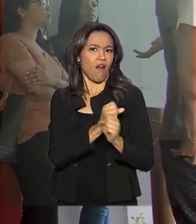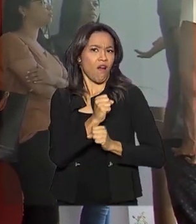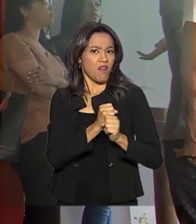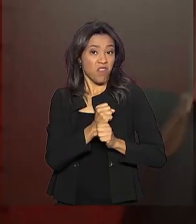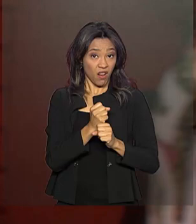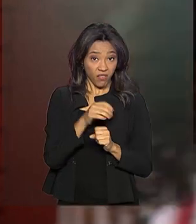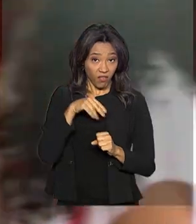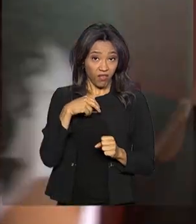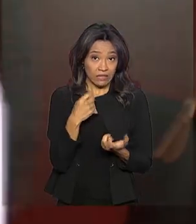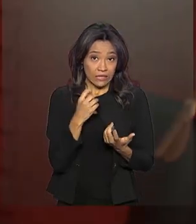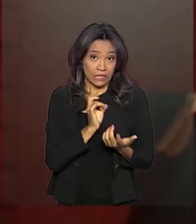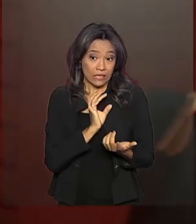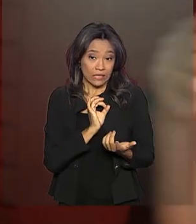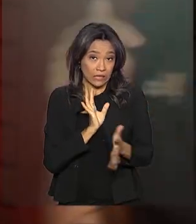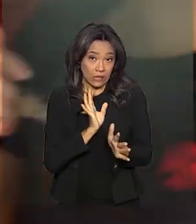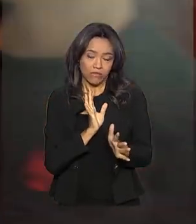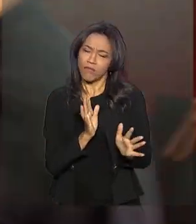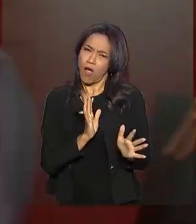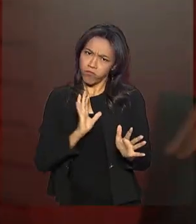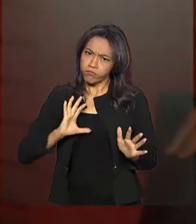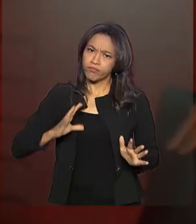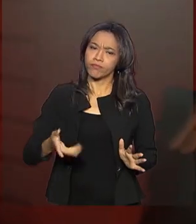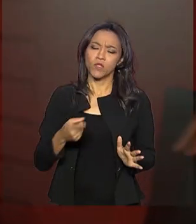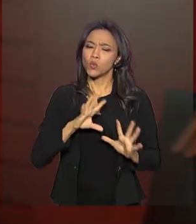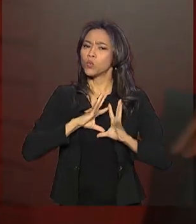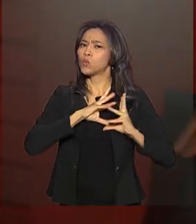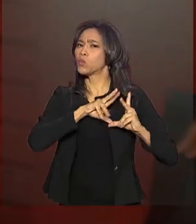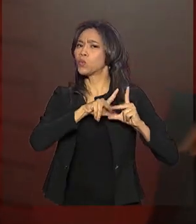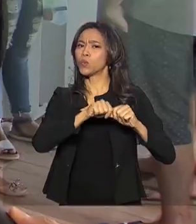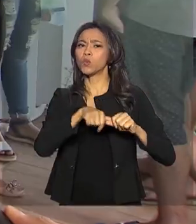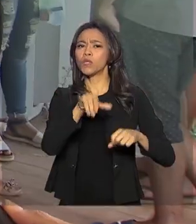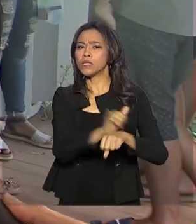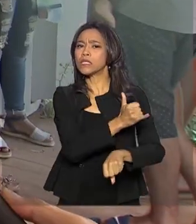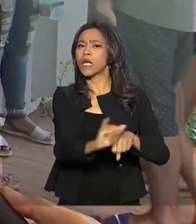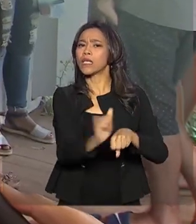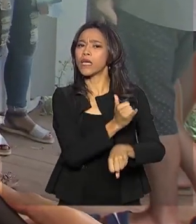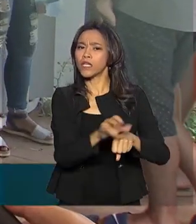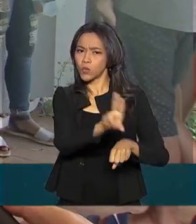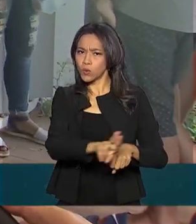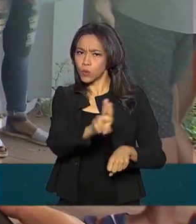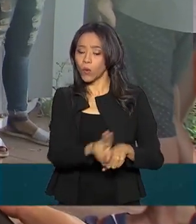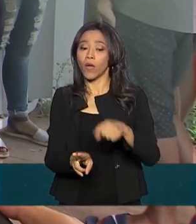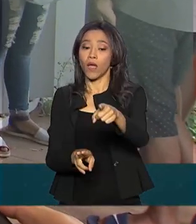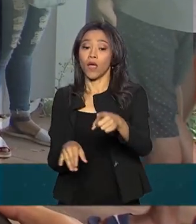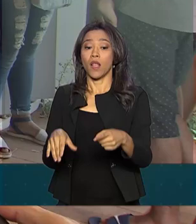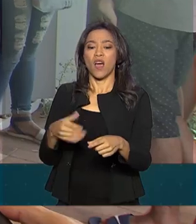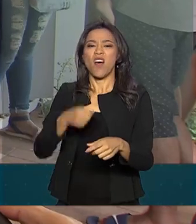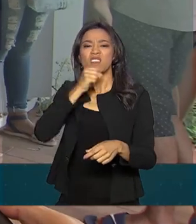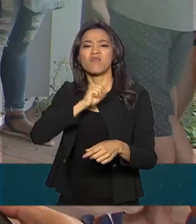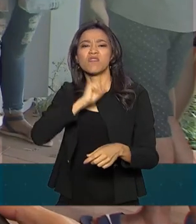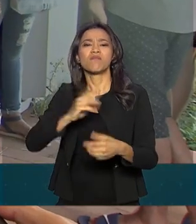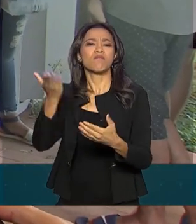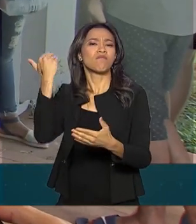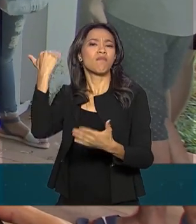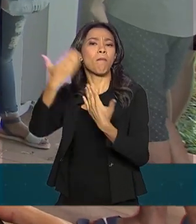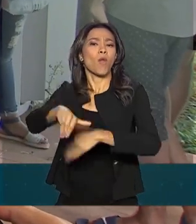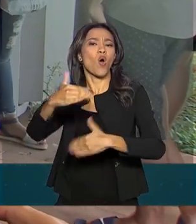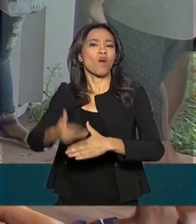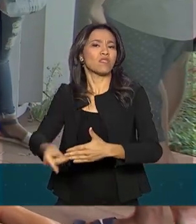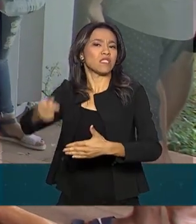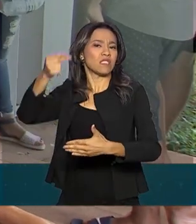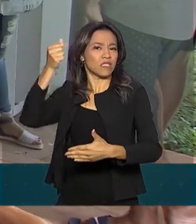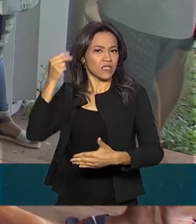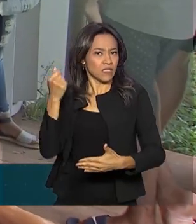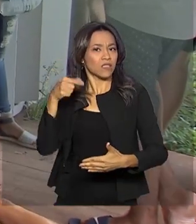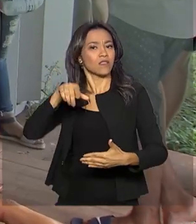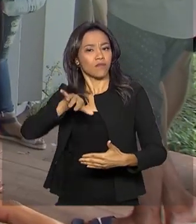intimidou. Para estudar, usou todos os recursos disponíveis. As provas do Enem, as antigas, provas passadas. Aí